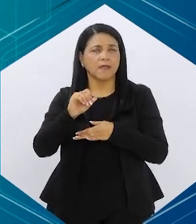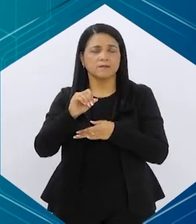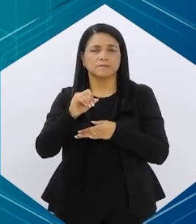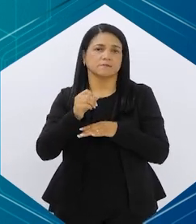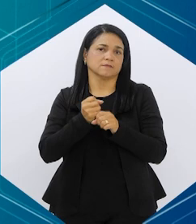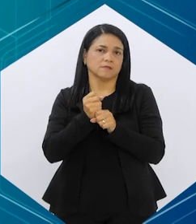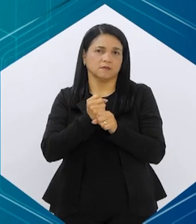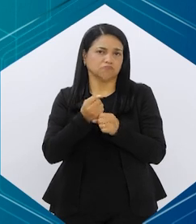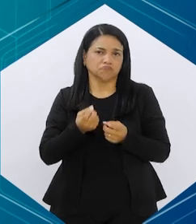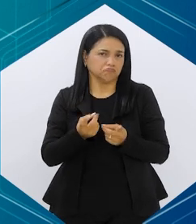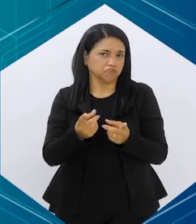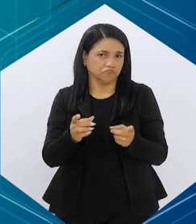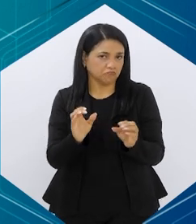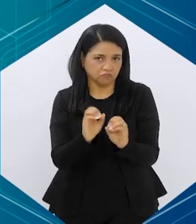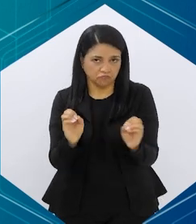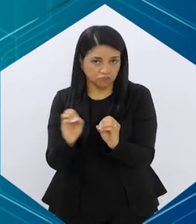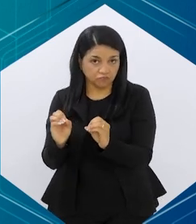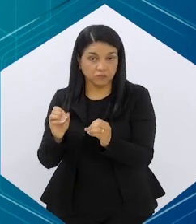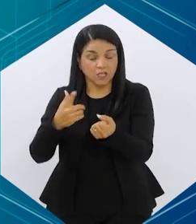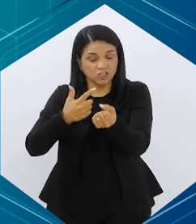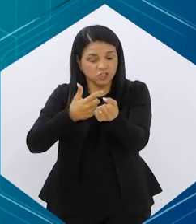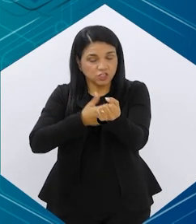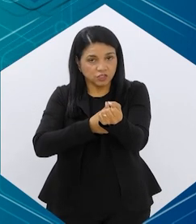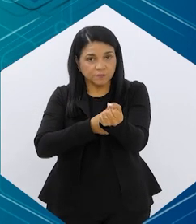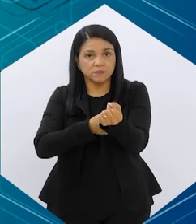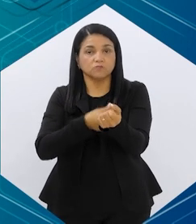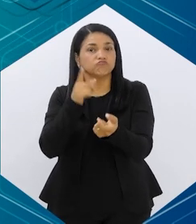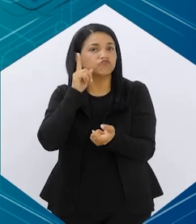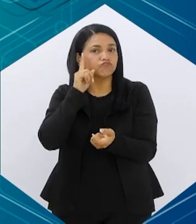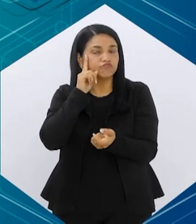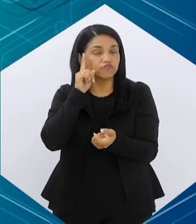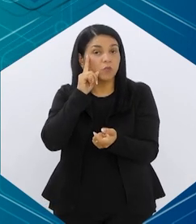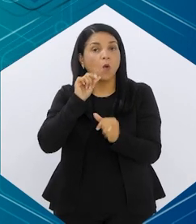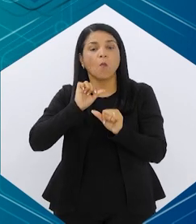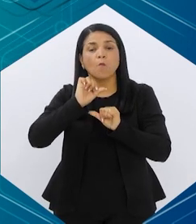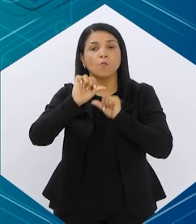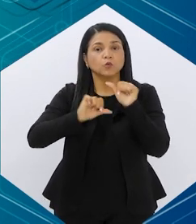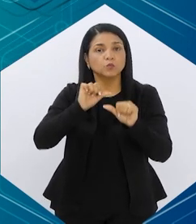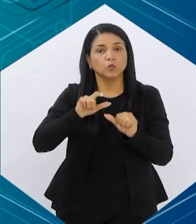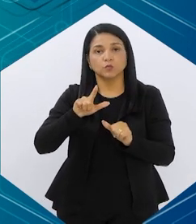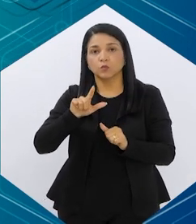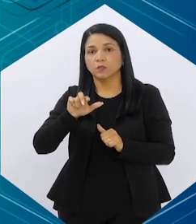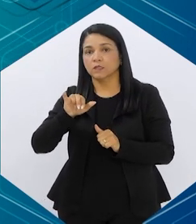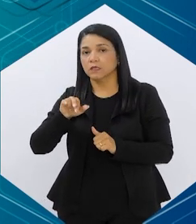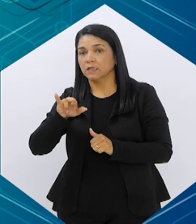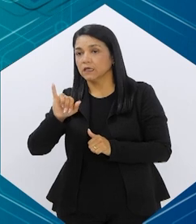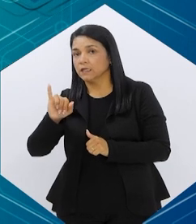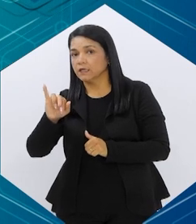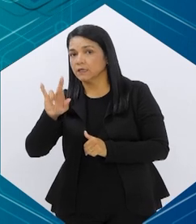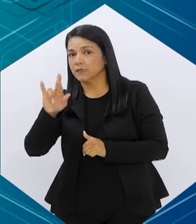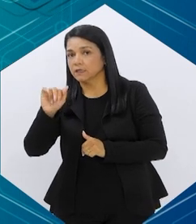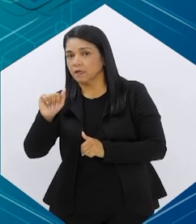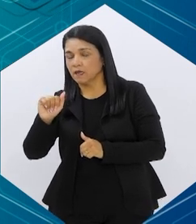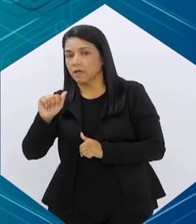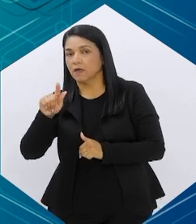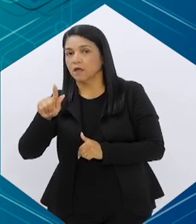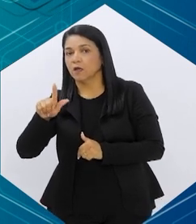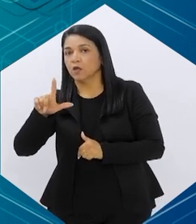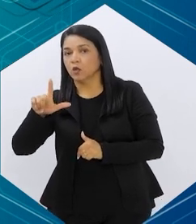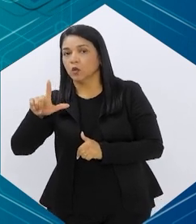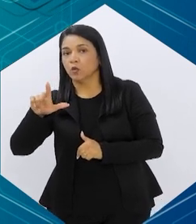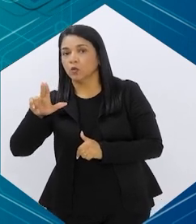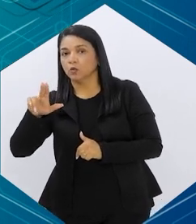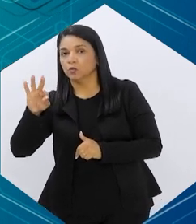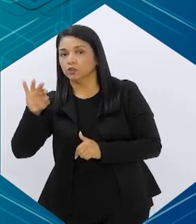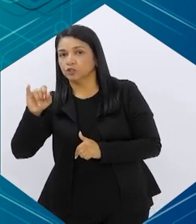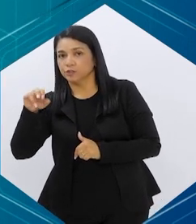hoje em dia já não é comercializado, é de aplicação diária. O que mudou do liraglutida para semaglutida foi a